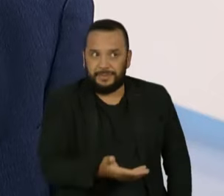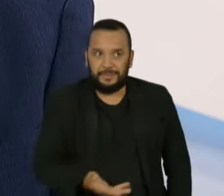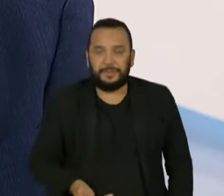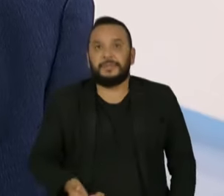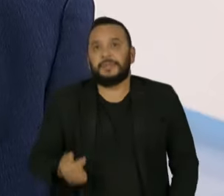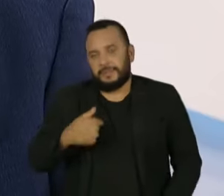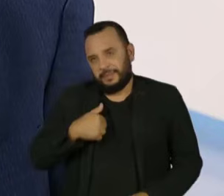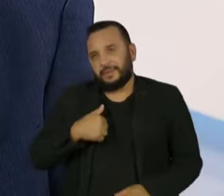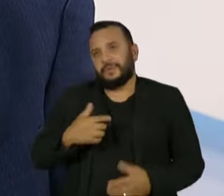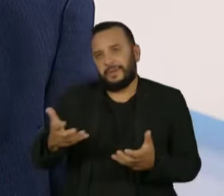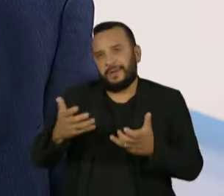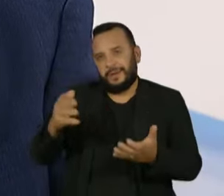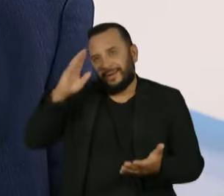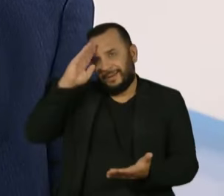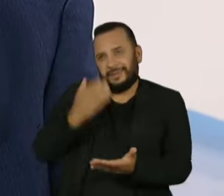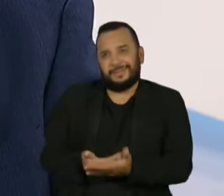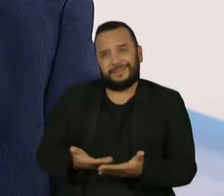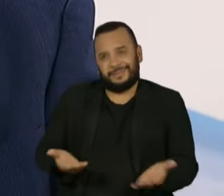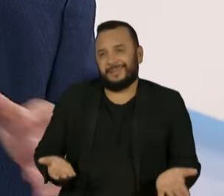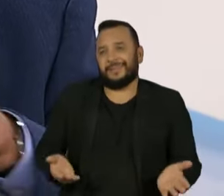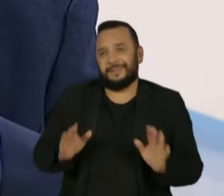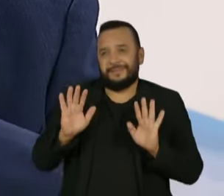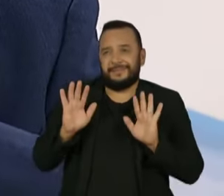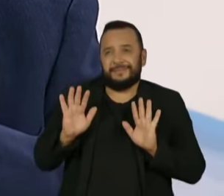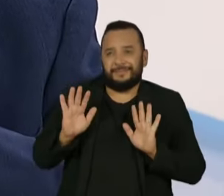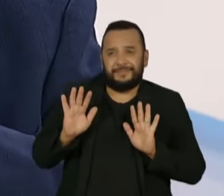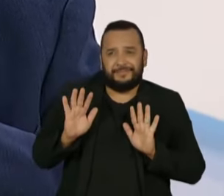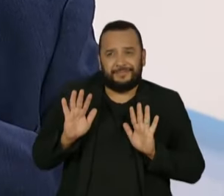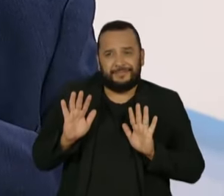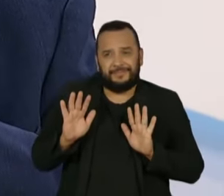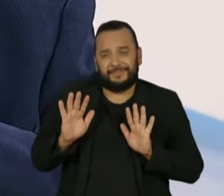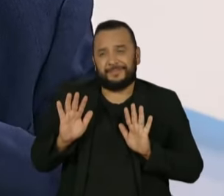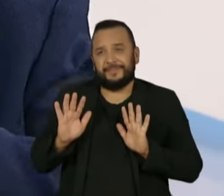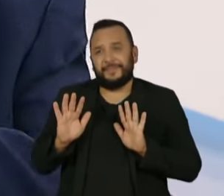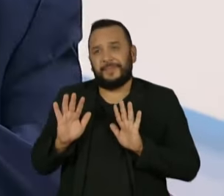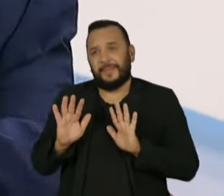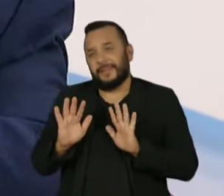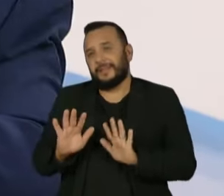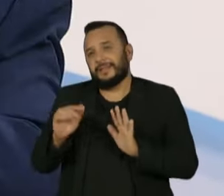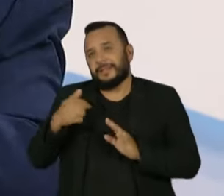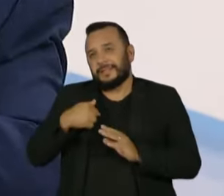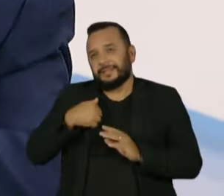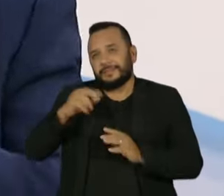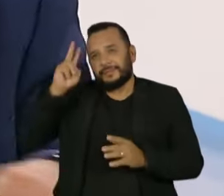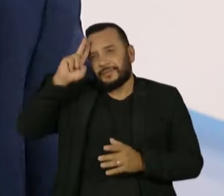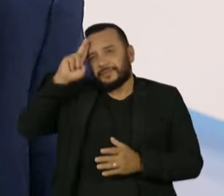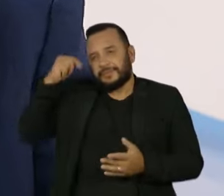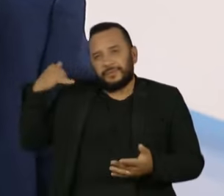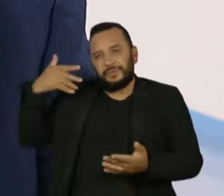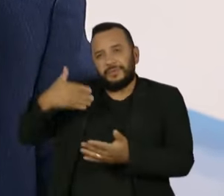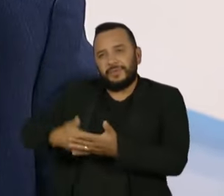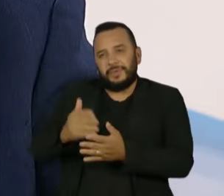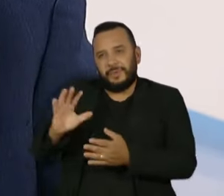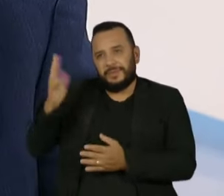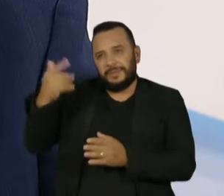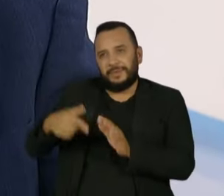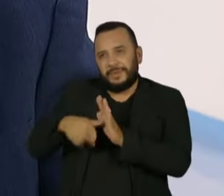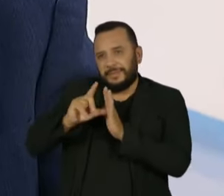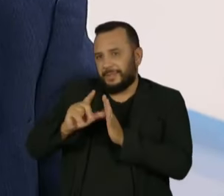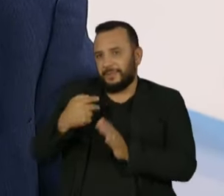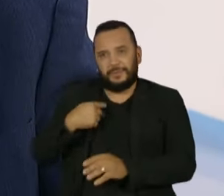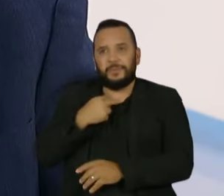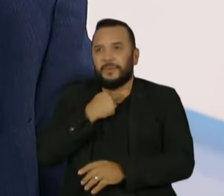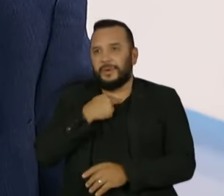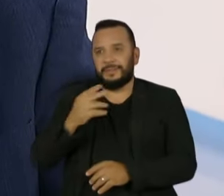Olha, queria muito acreditar nessa casualidade, mas pelo histórico do que ocorreu anteriormente, não posso acreditar.